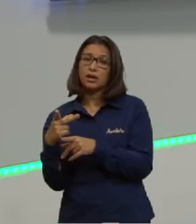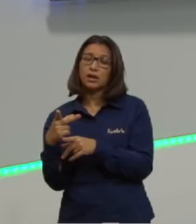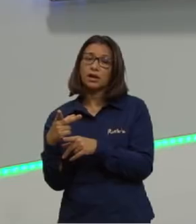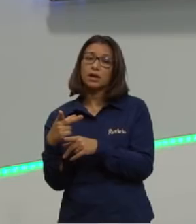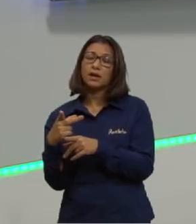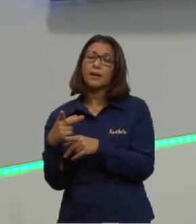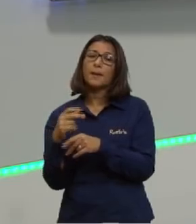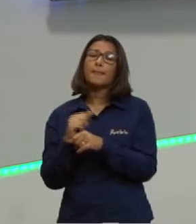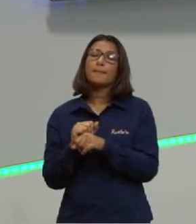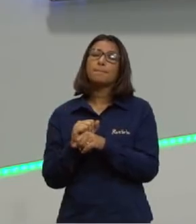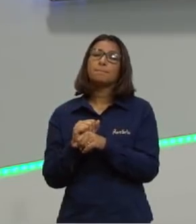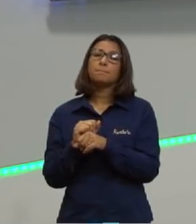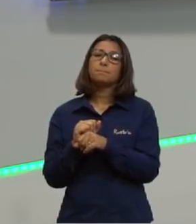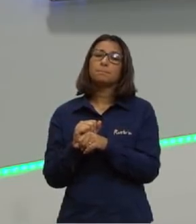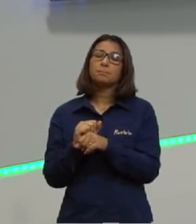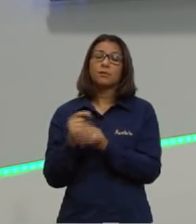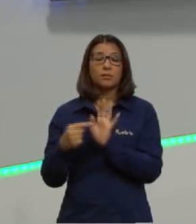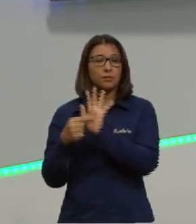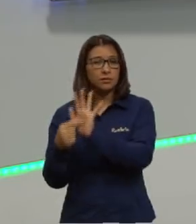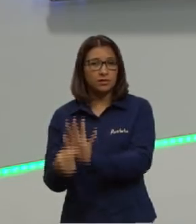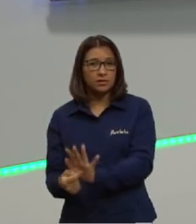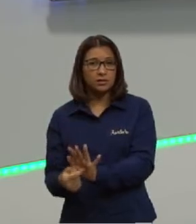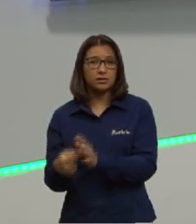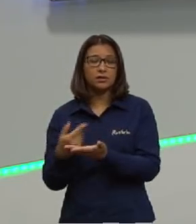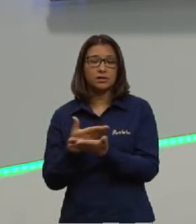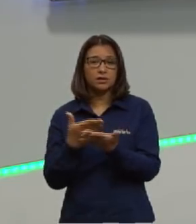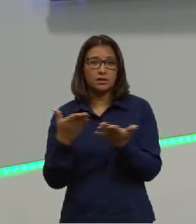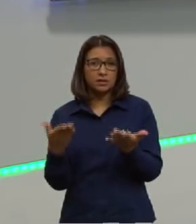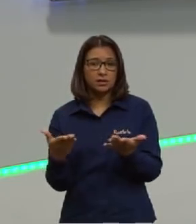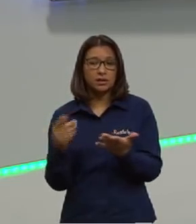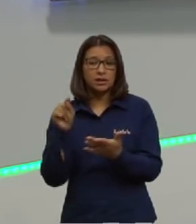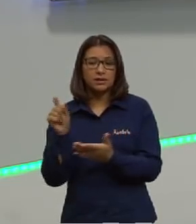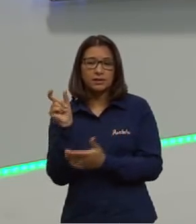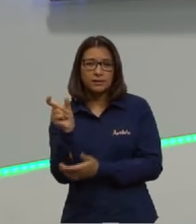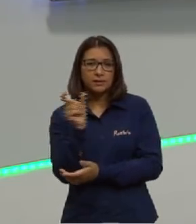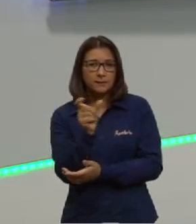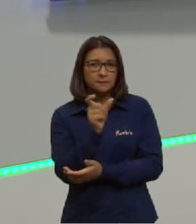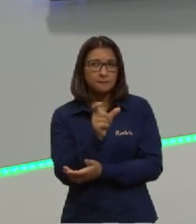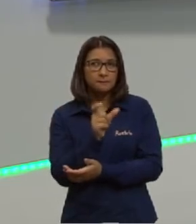glicídio, né? Então, para estar mostrando aqui essas partes